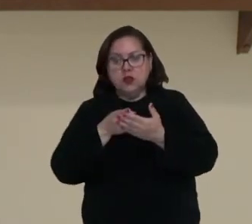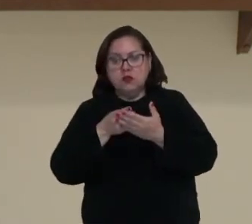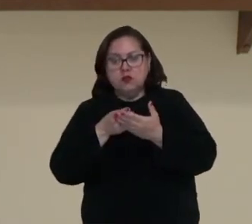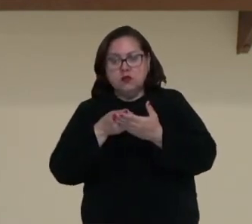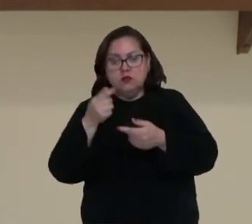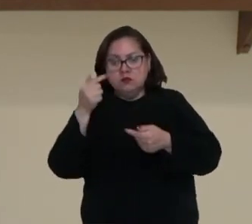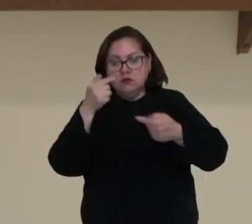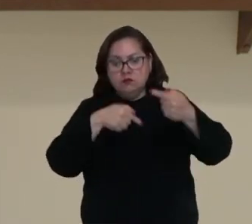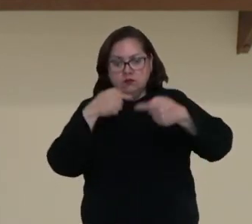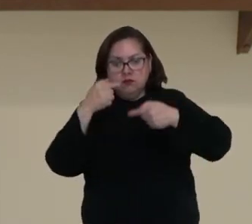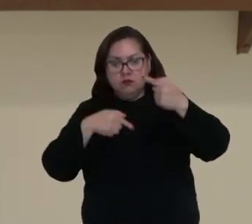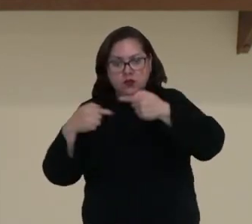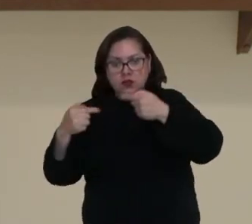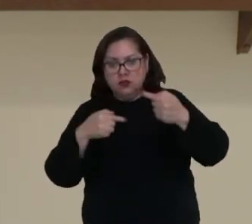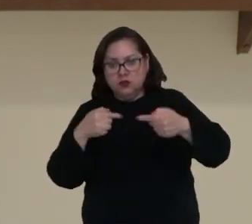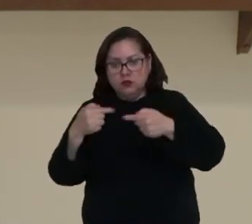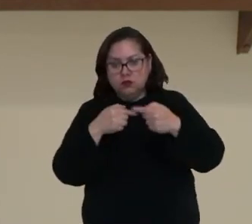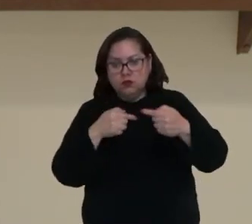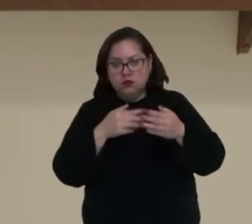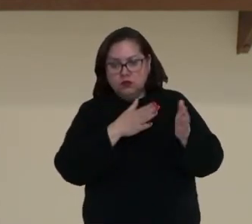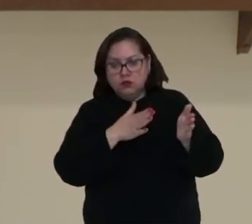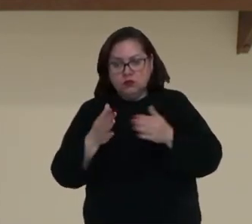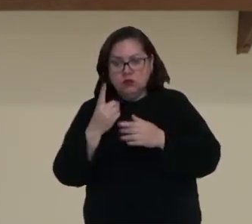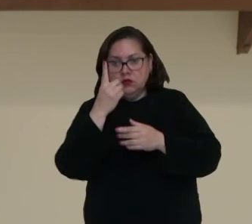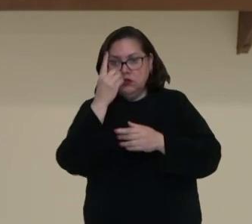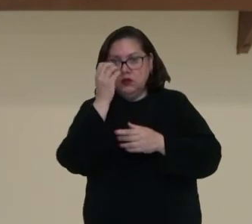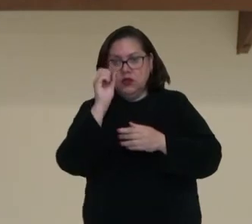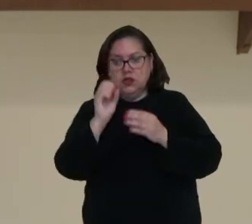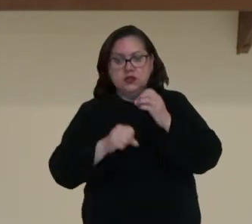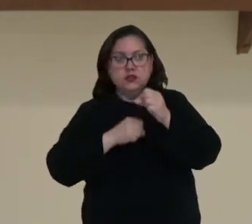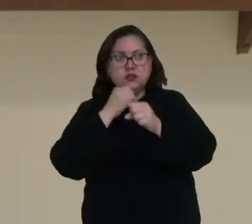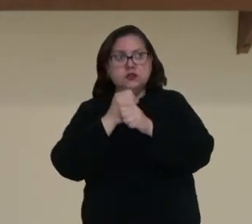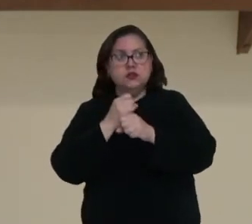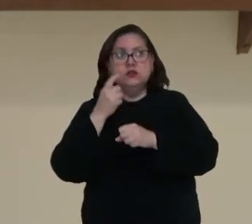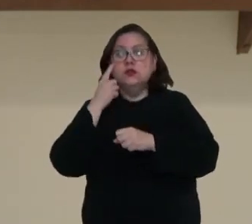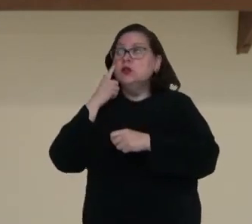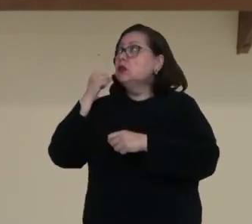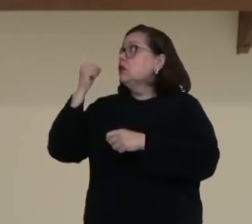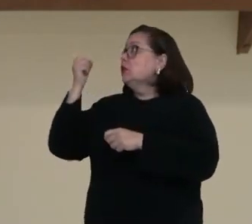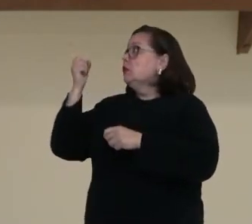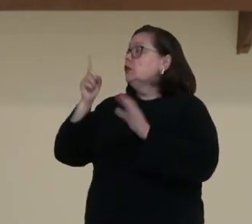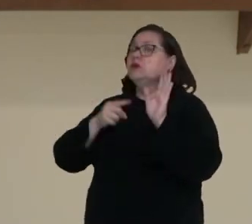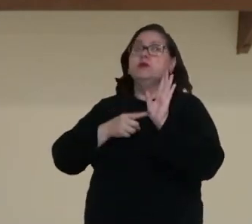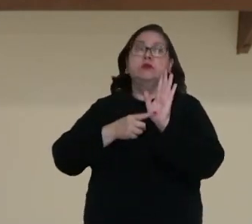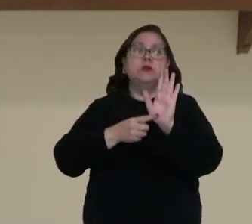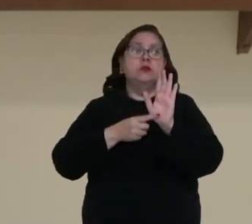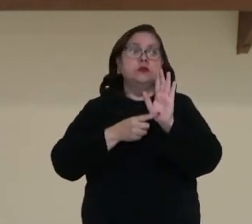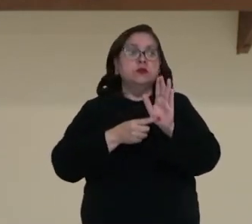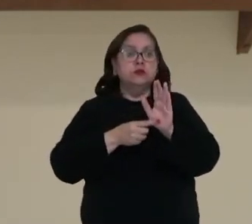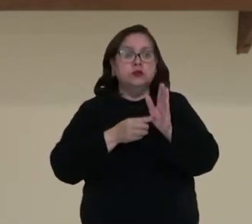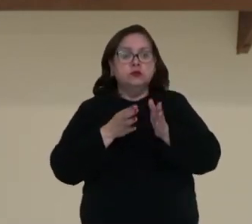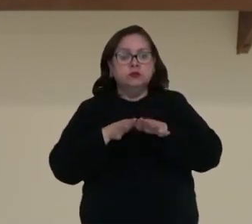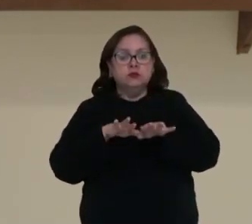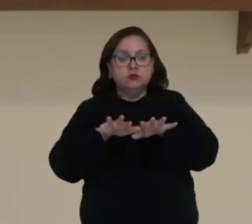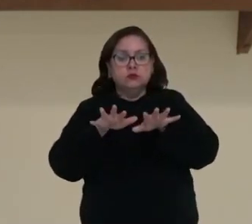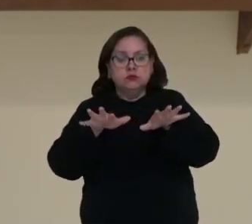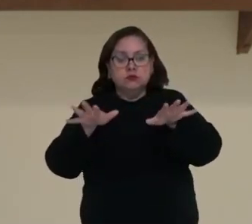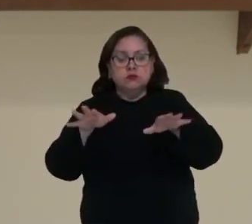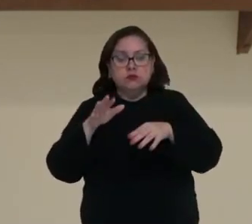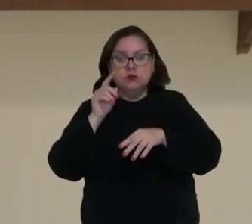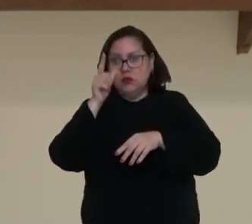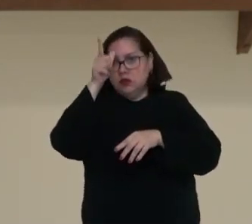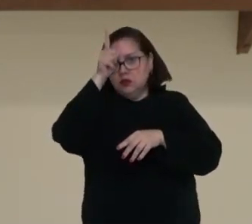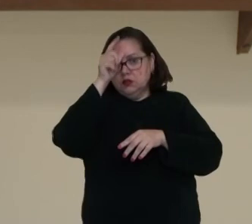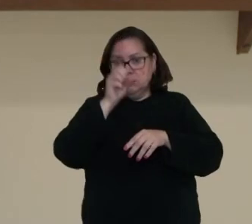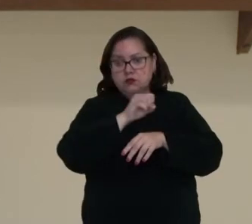agredirem entre um intervalo de 10 anos. Aqui a gente tem um mapa que mostra, né, esse expansionismo alemão, os vários